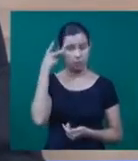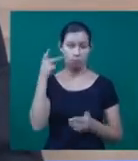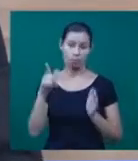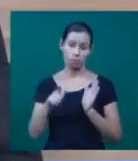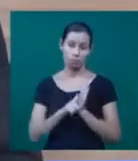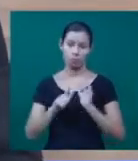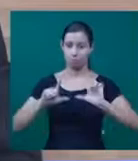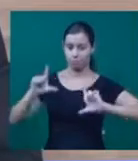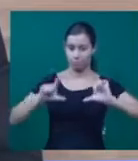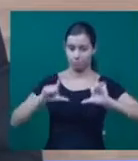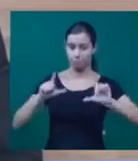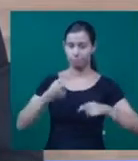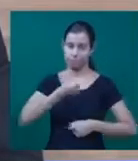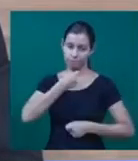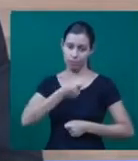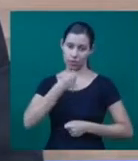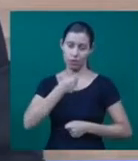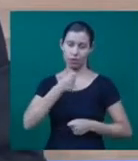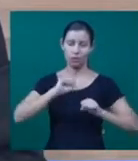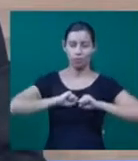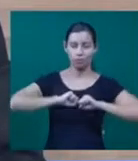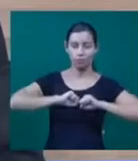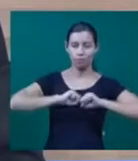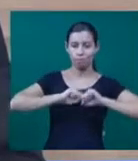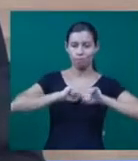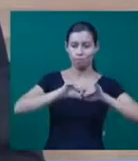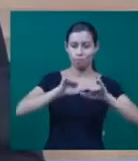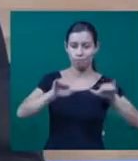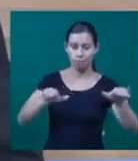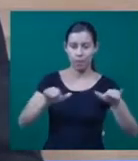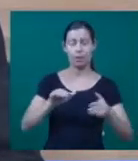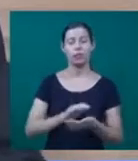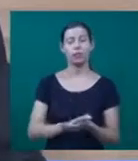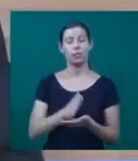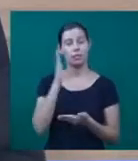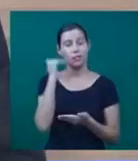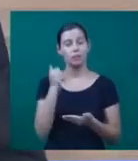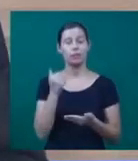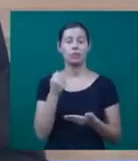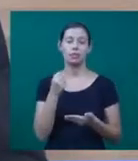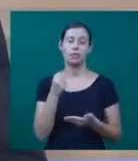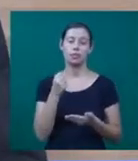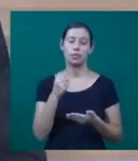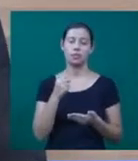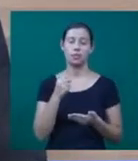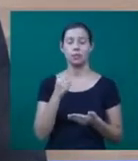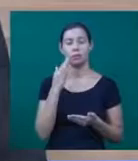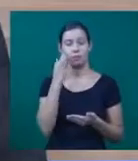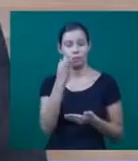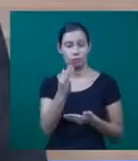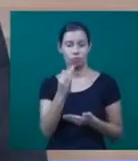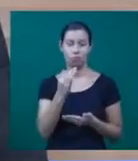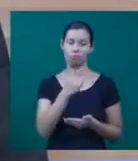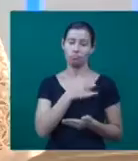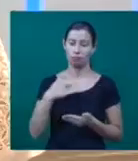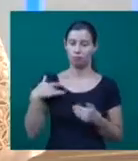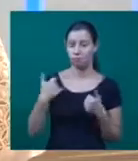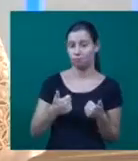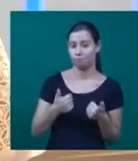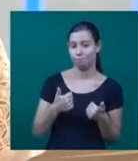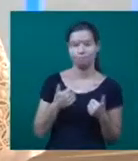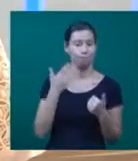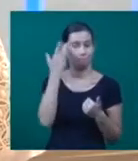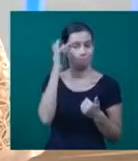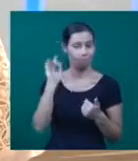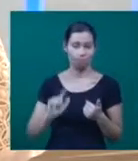e principalmente se ele vai sair dessa, sobre a possibilidade de cura, inclusive. Quem vai esclarecer as nossas dúvidas é a médica oncologista do Hospital